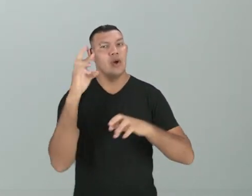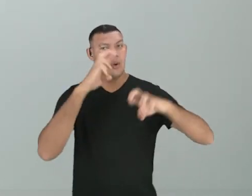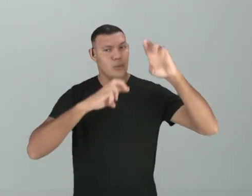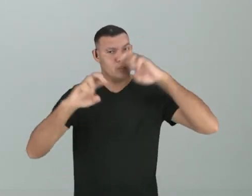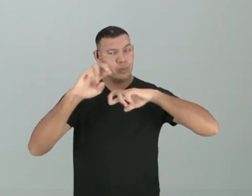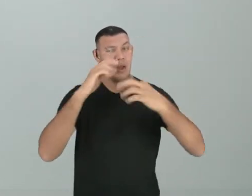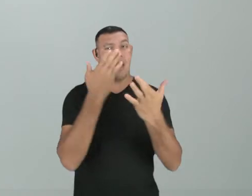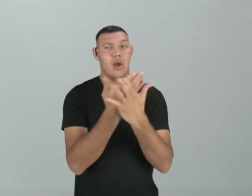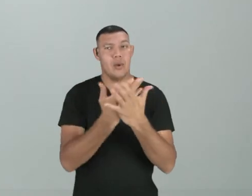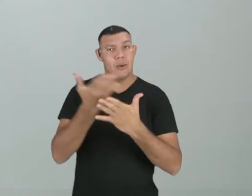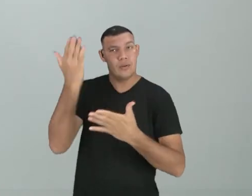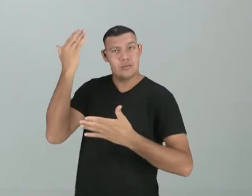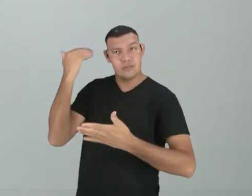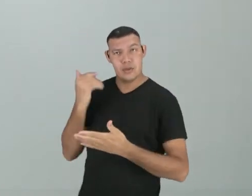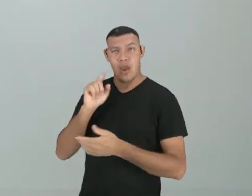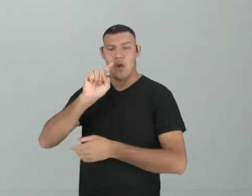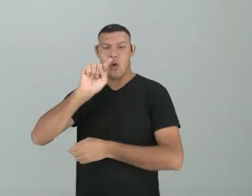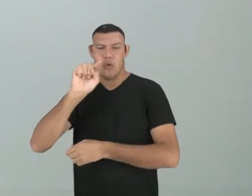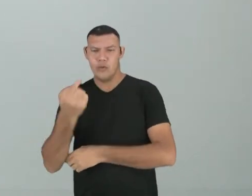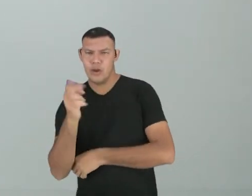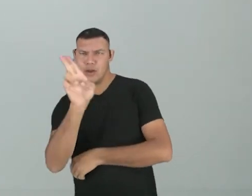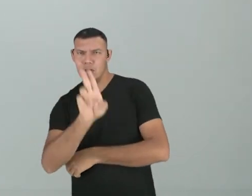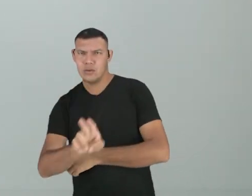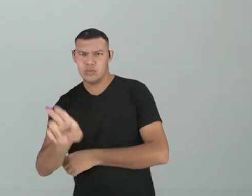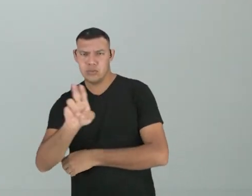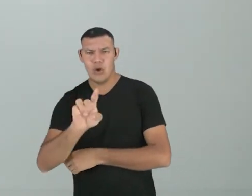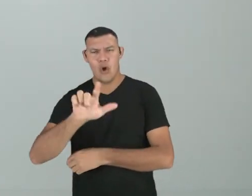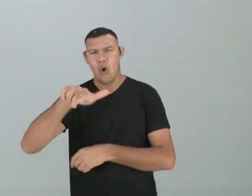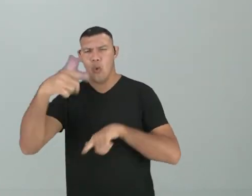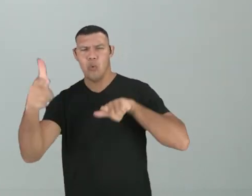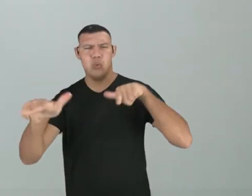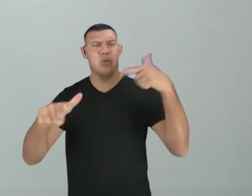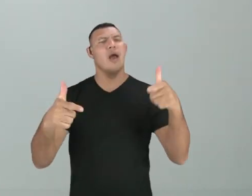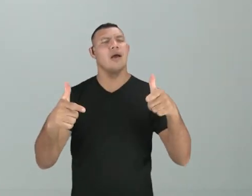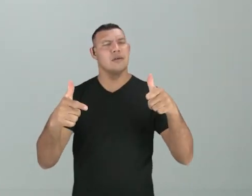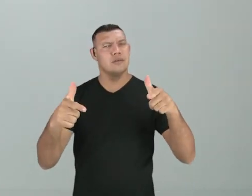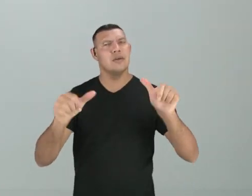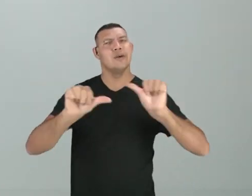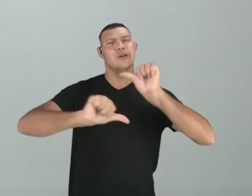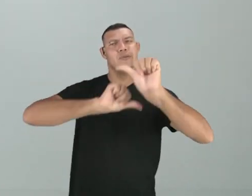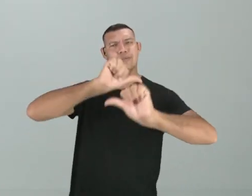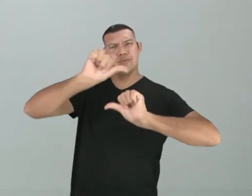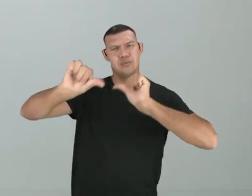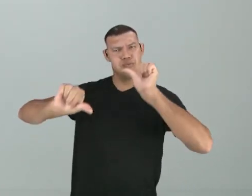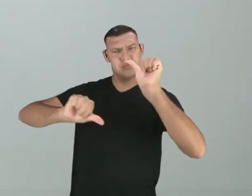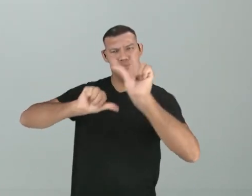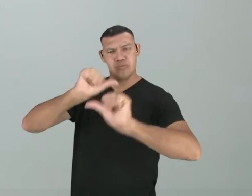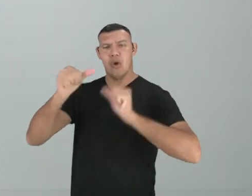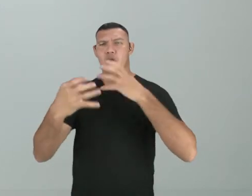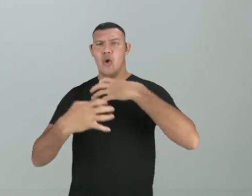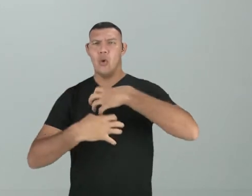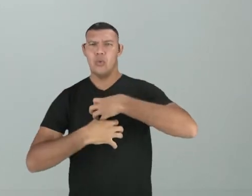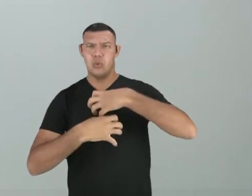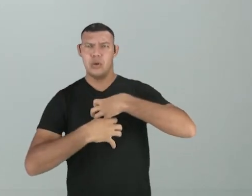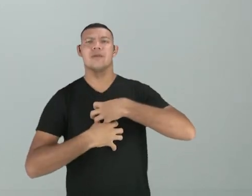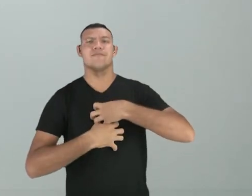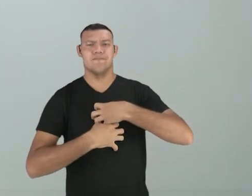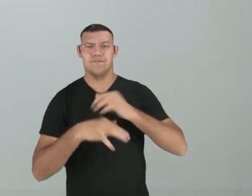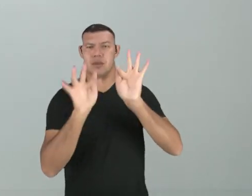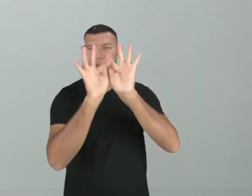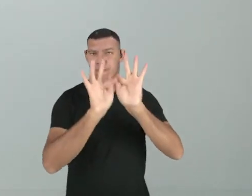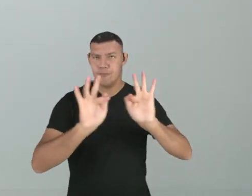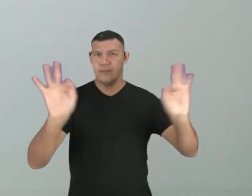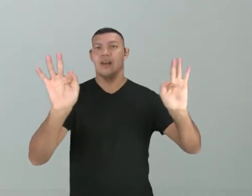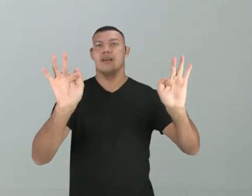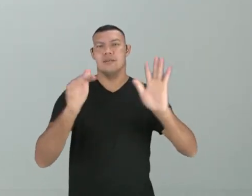anteriores, que a utilização da vírgula e de outras pontuações muda completamente todo o sentido de uma